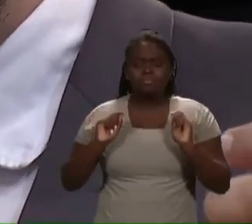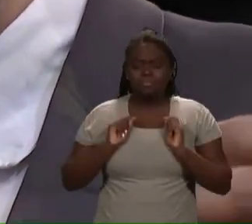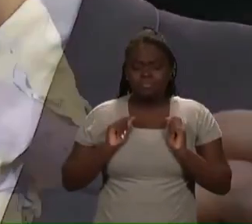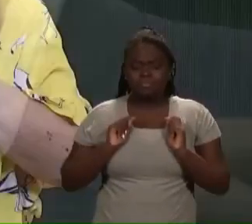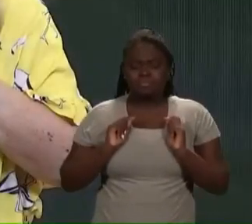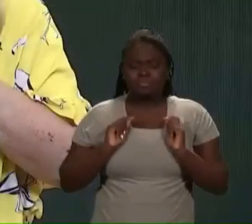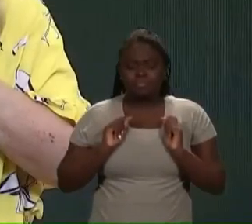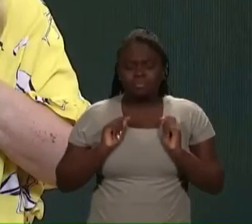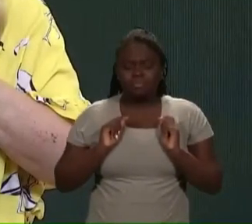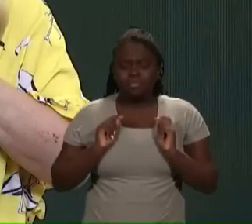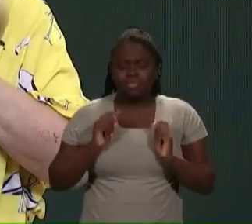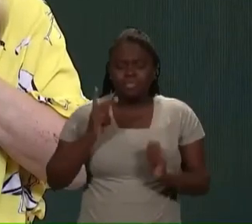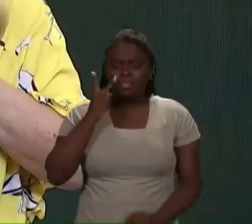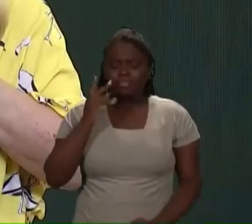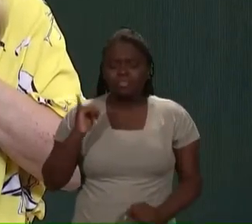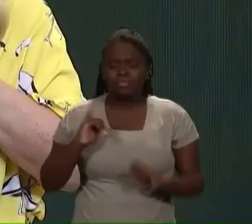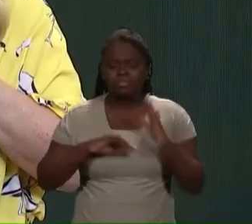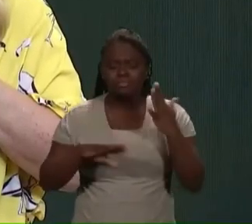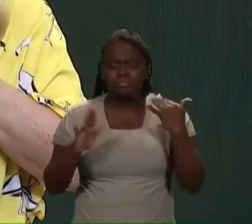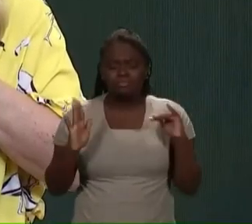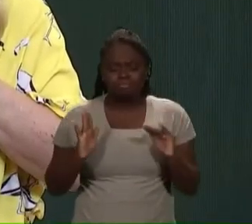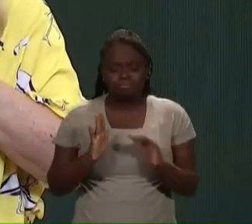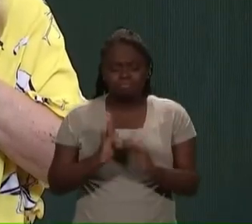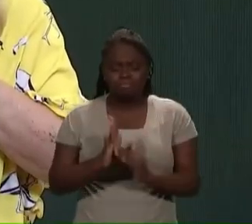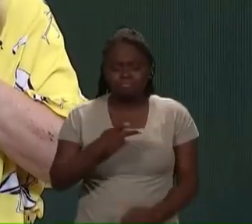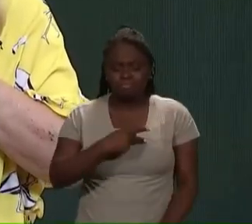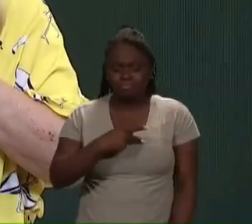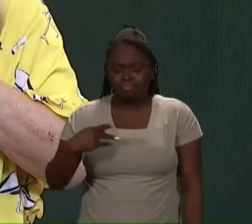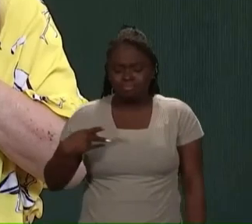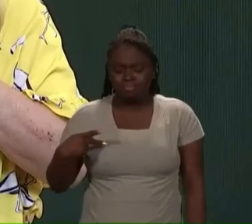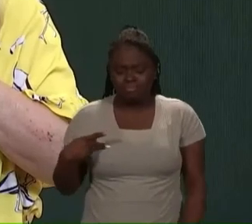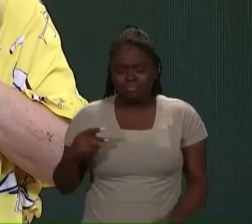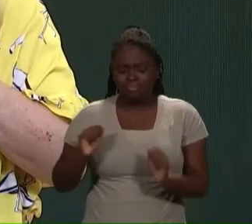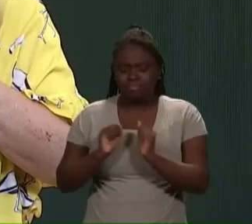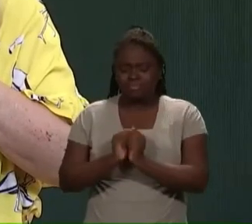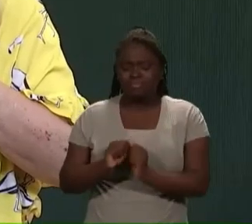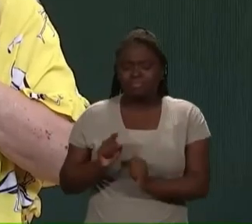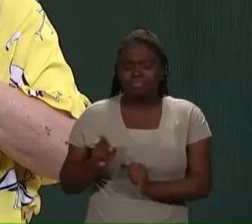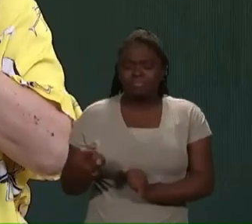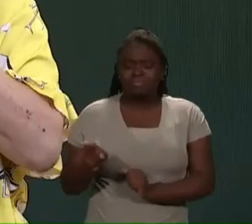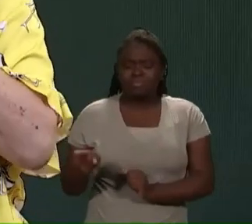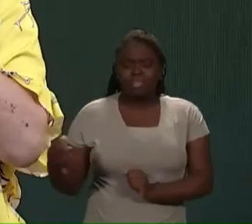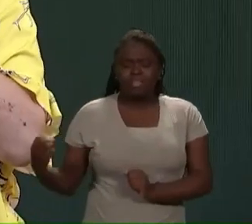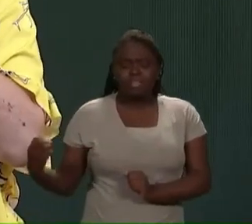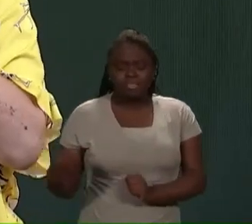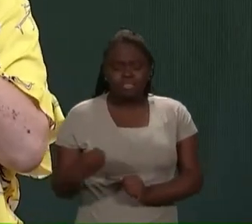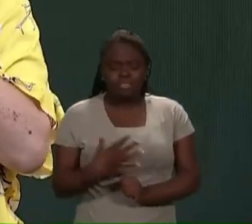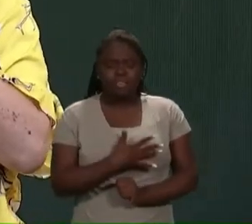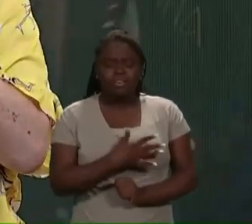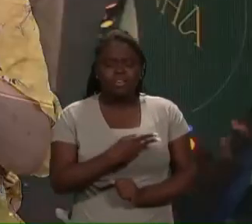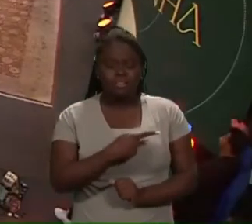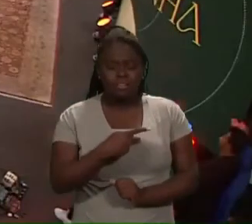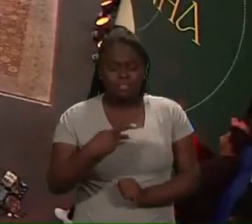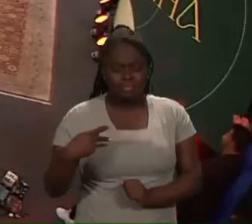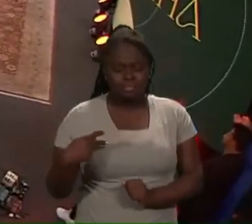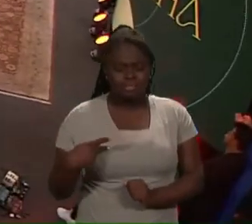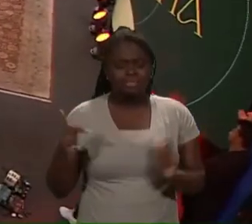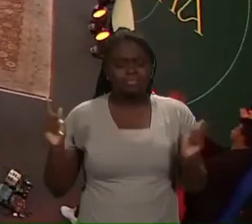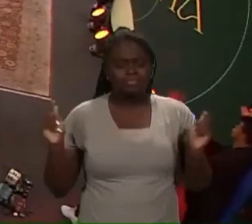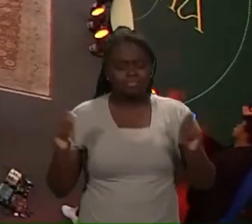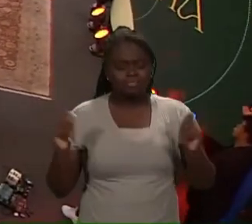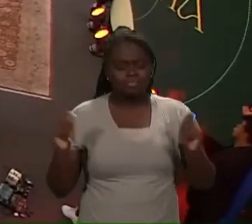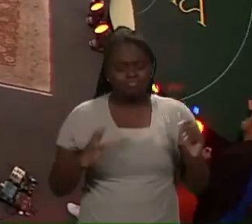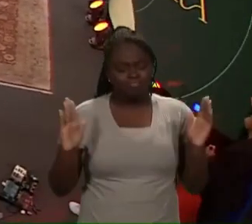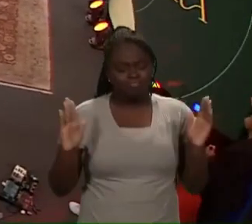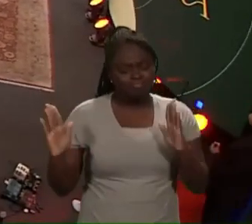Ó Pai, que todos os pastores com Ele. Esses novos, ó Pai. Que seja um tempo